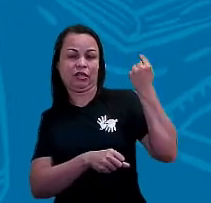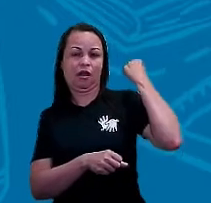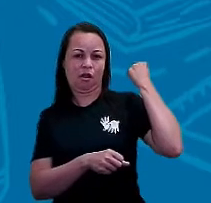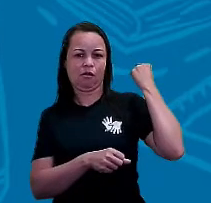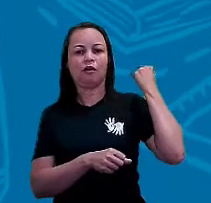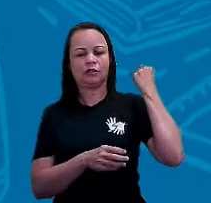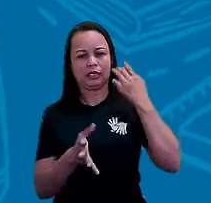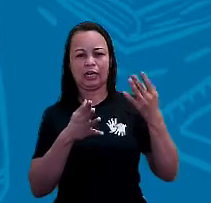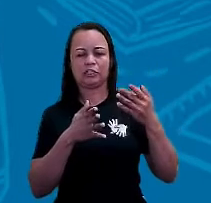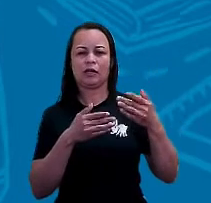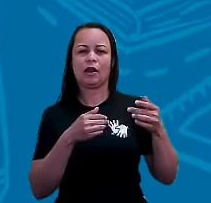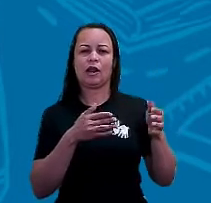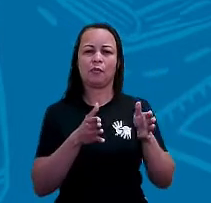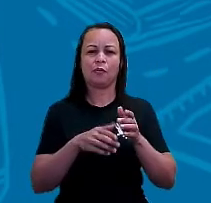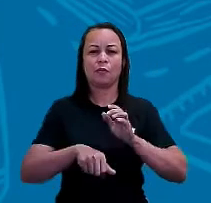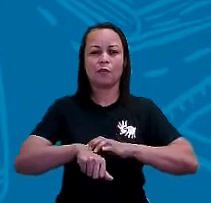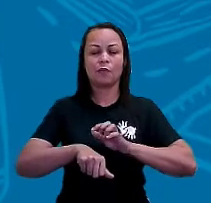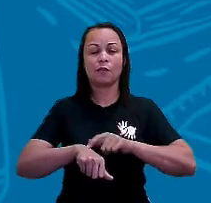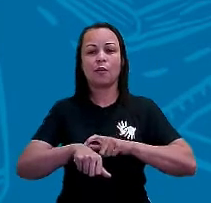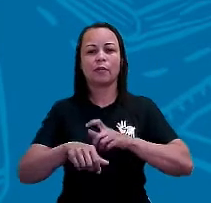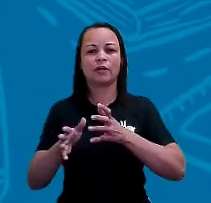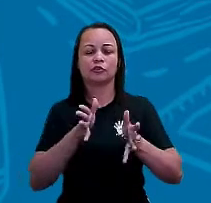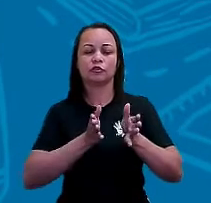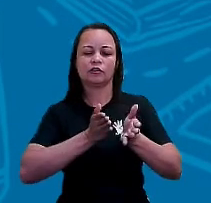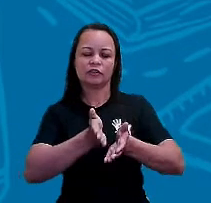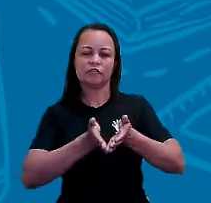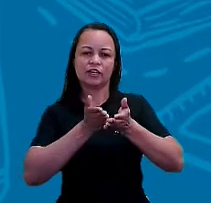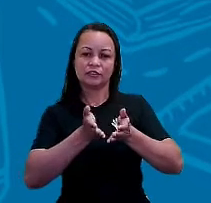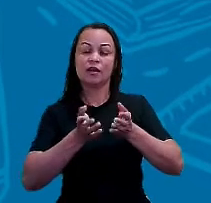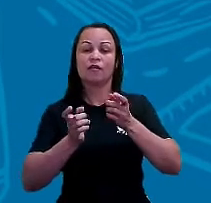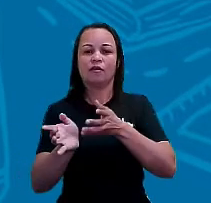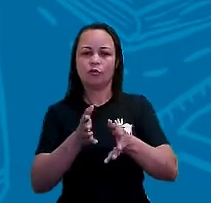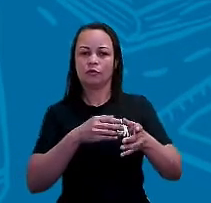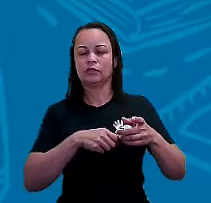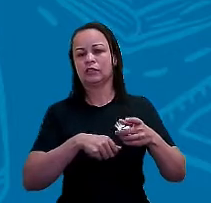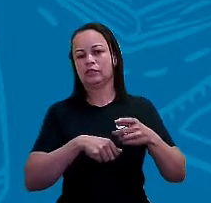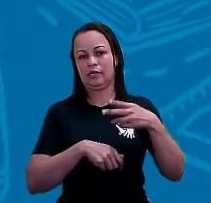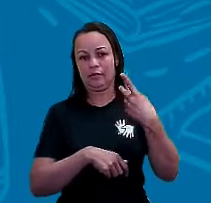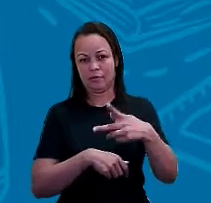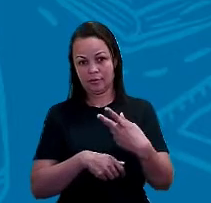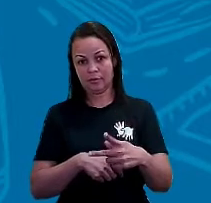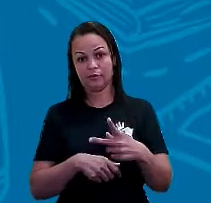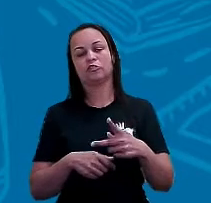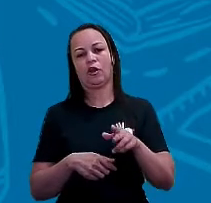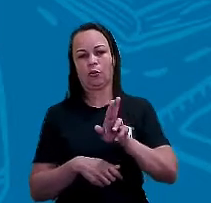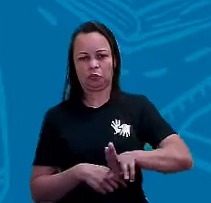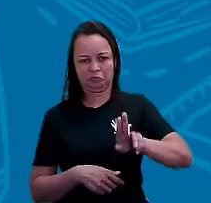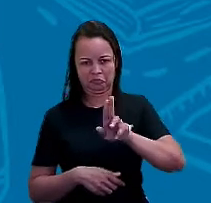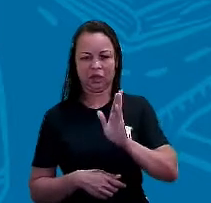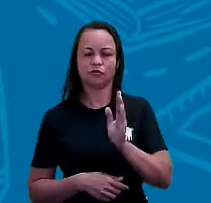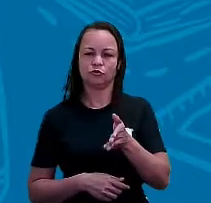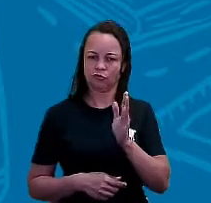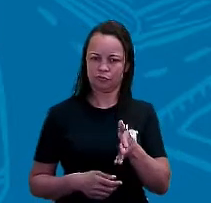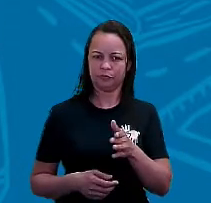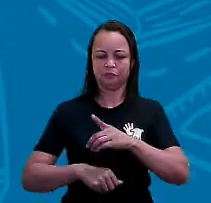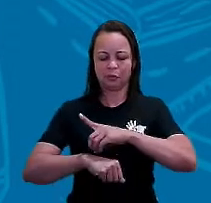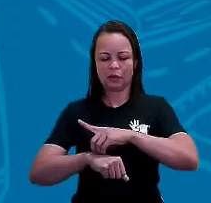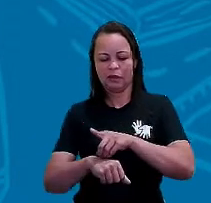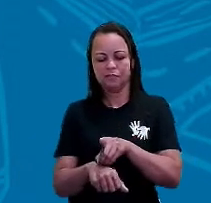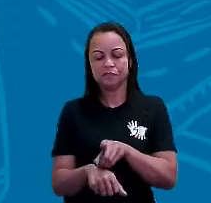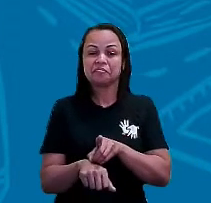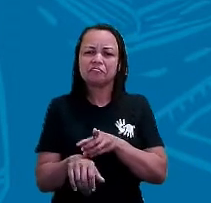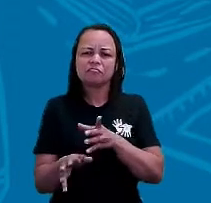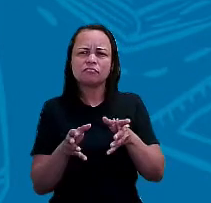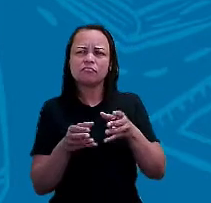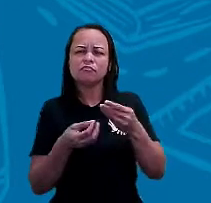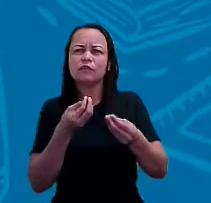né? Desde aquela época das grandes navegações, esse instrumento já era utilizado, tá certo? Porque é justamente isso. Imaginem um dia